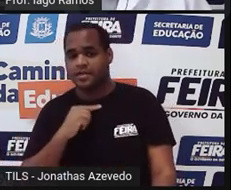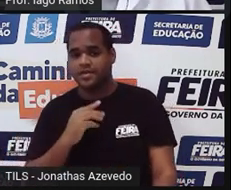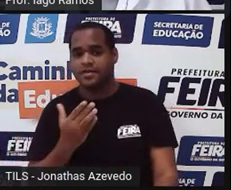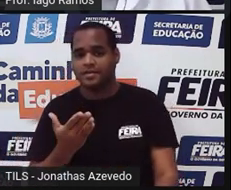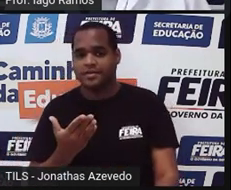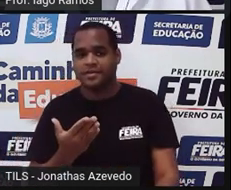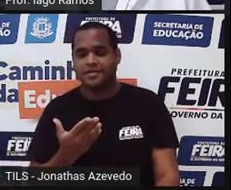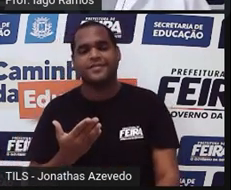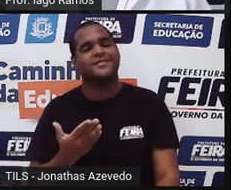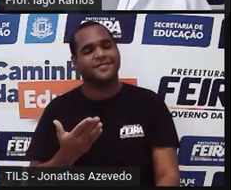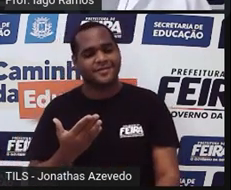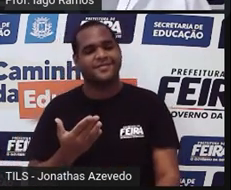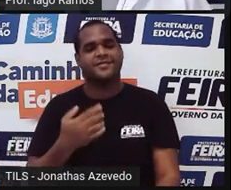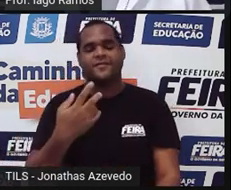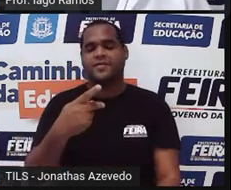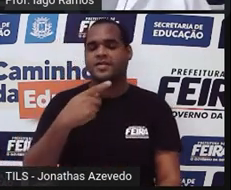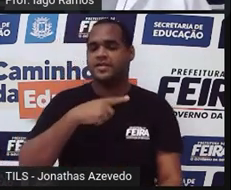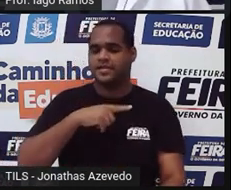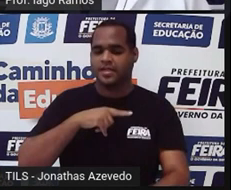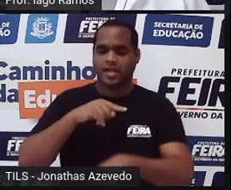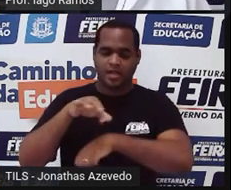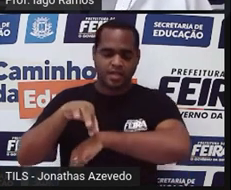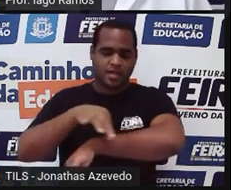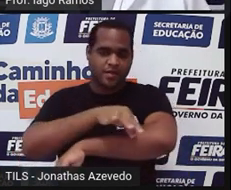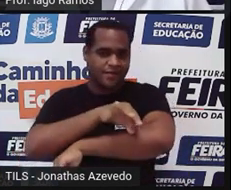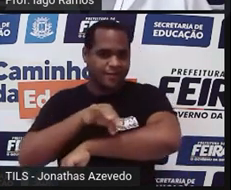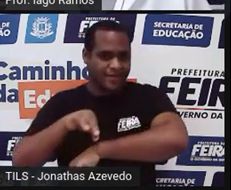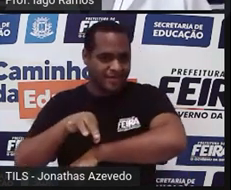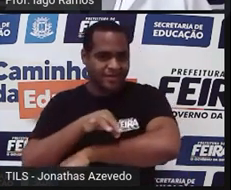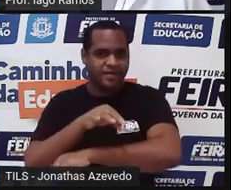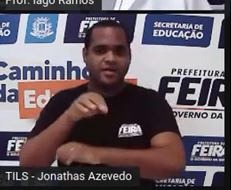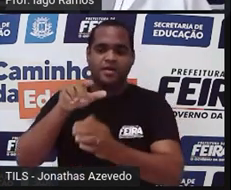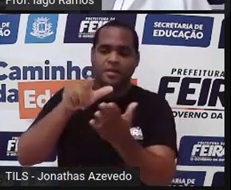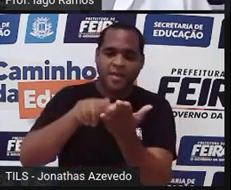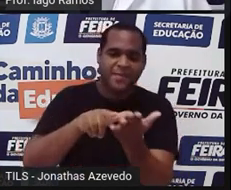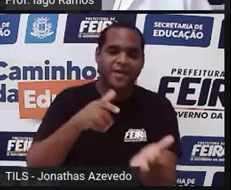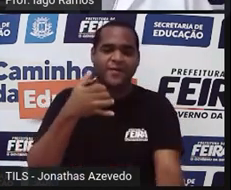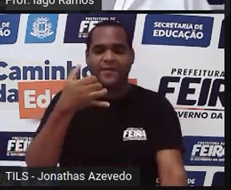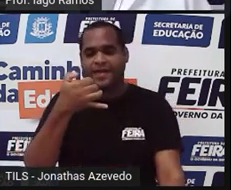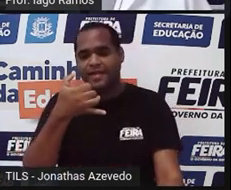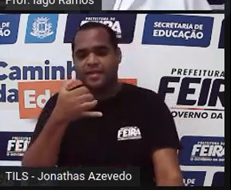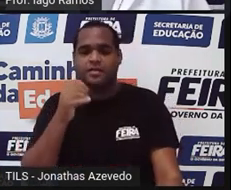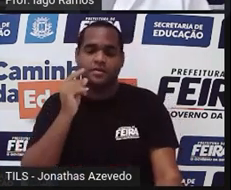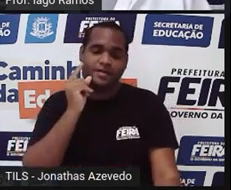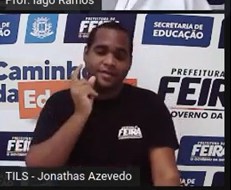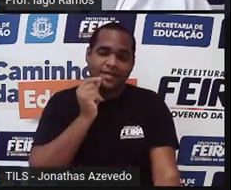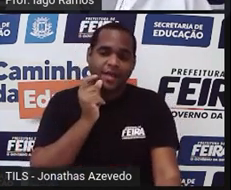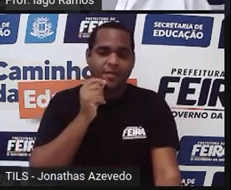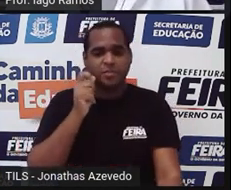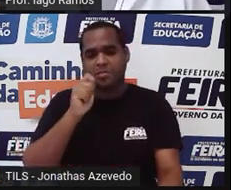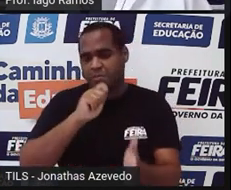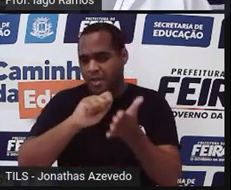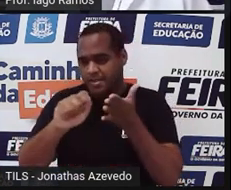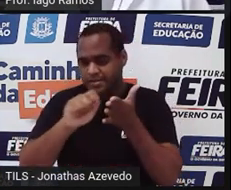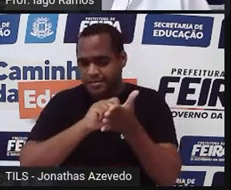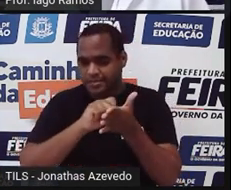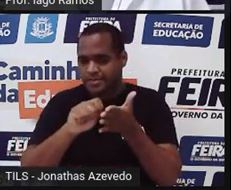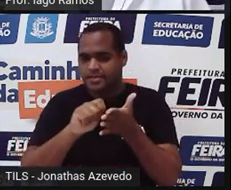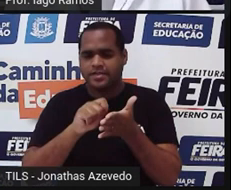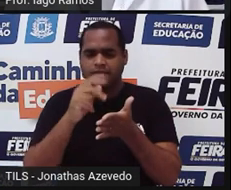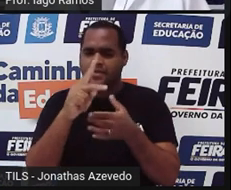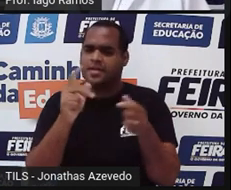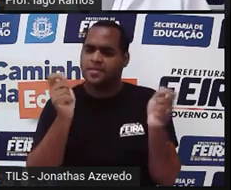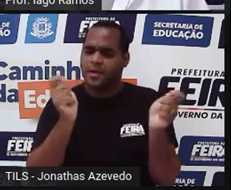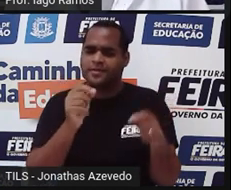Tá? Se você tiver com a réguazinha aí, o papel, a caneta e o lápis, né? Ou a borracha também, você